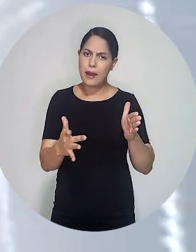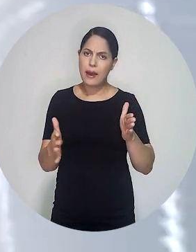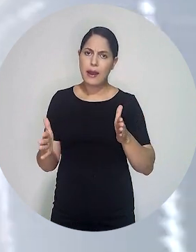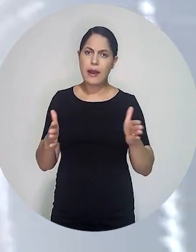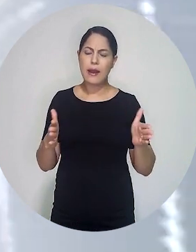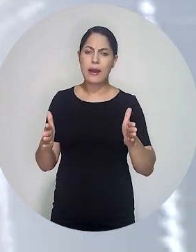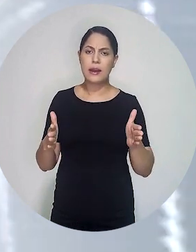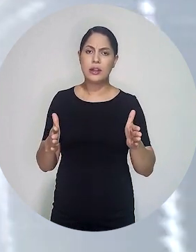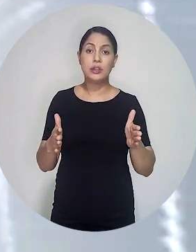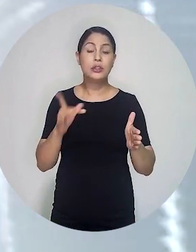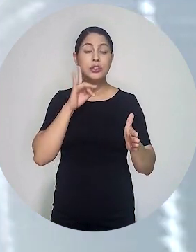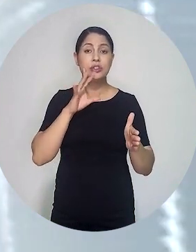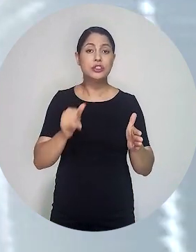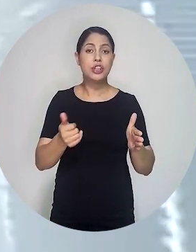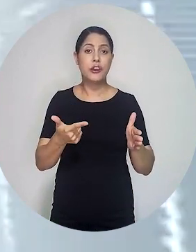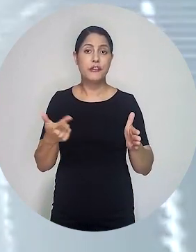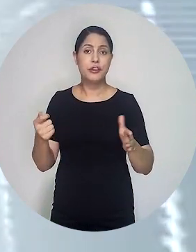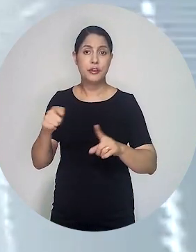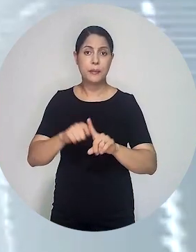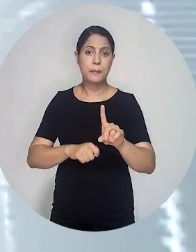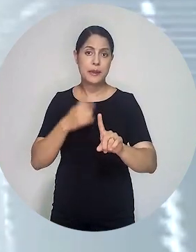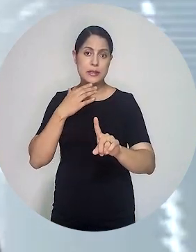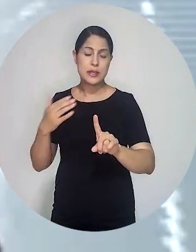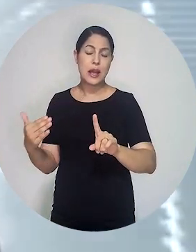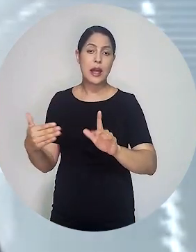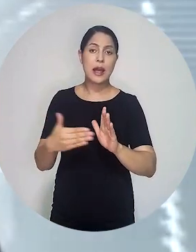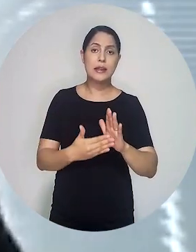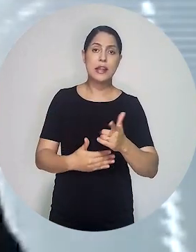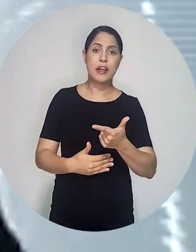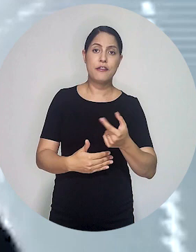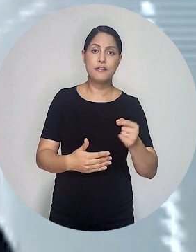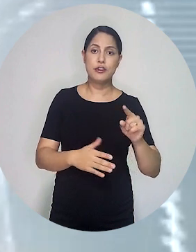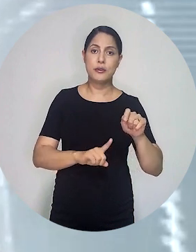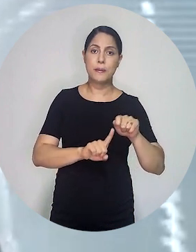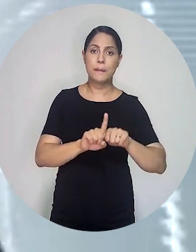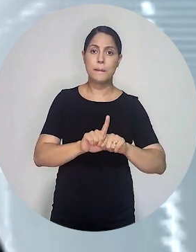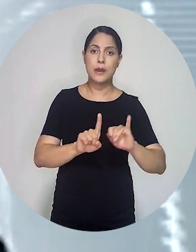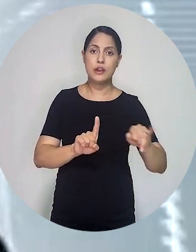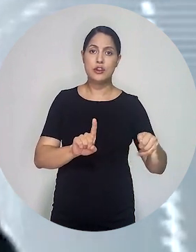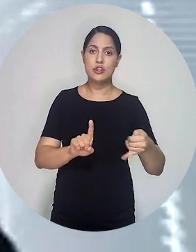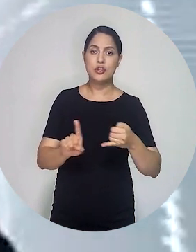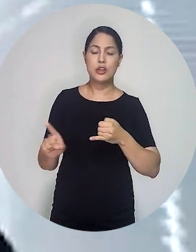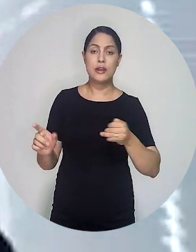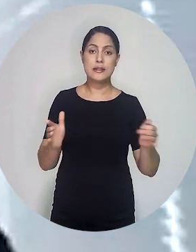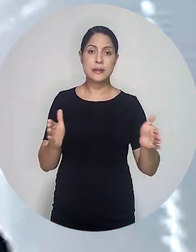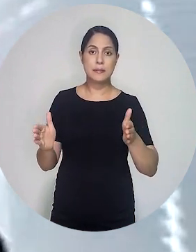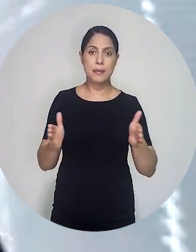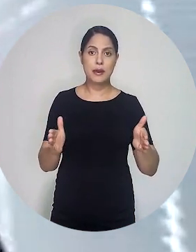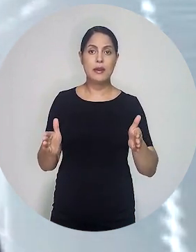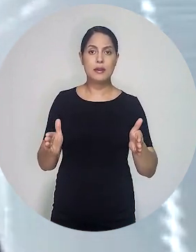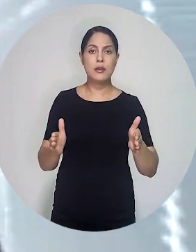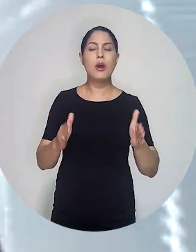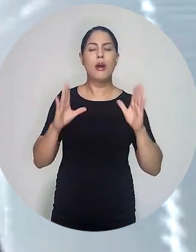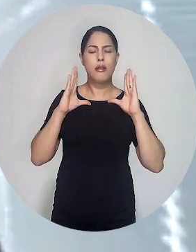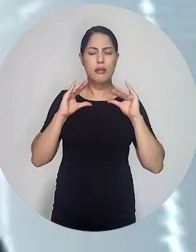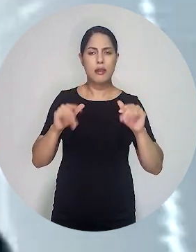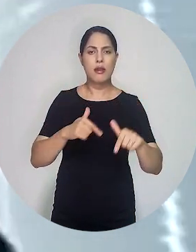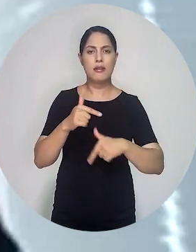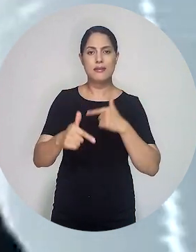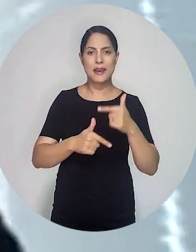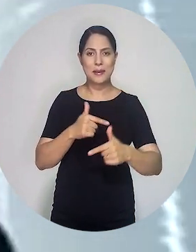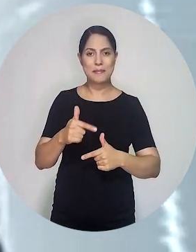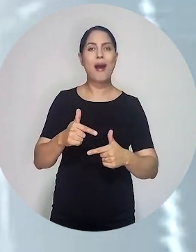suspendemos o curso do prazo processual entre 20 de dezembro e 20 de janeiro e, com isto, dando mais